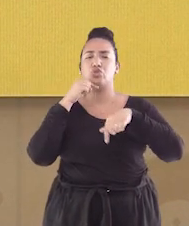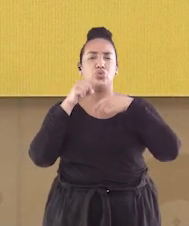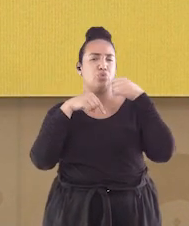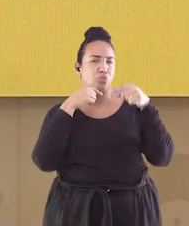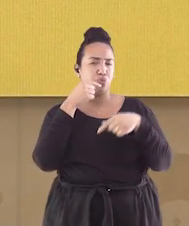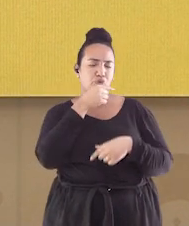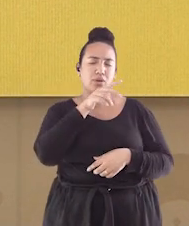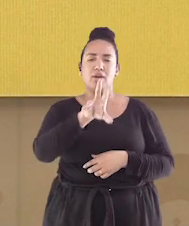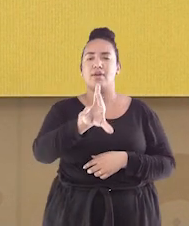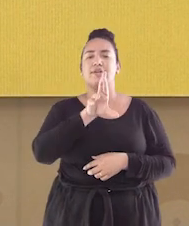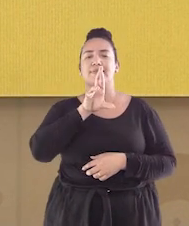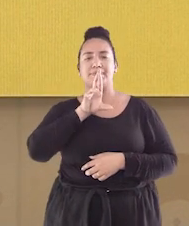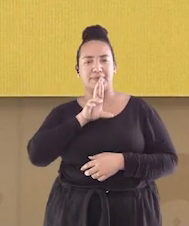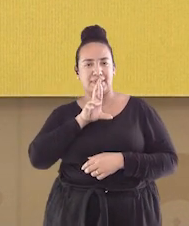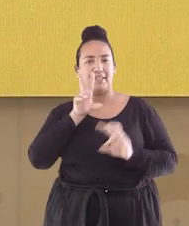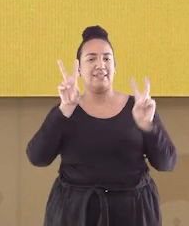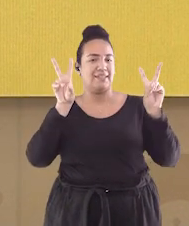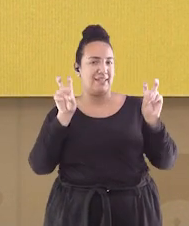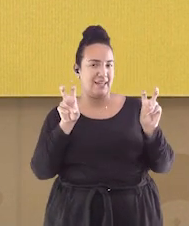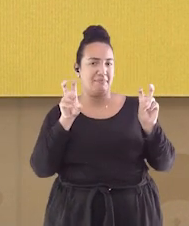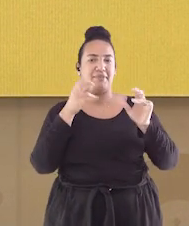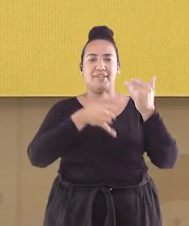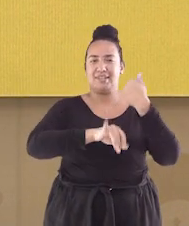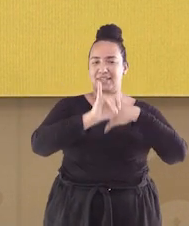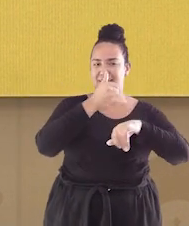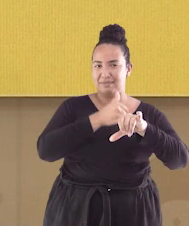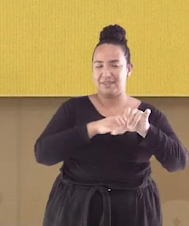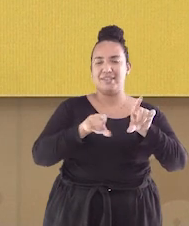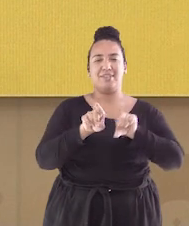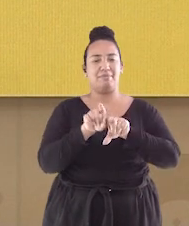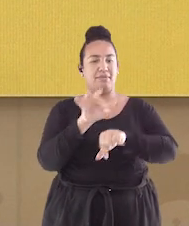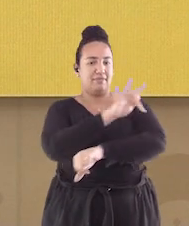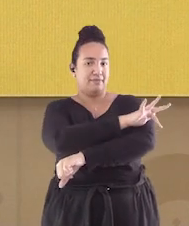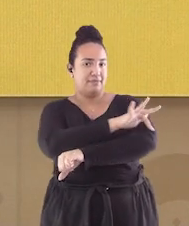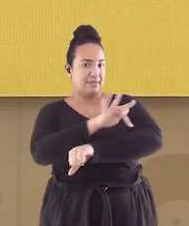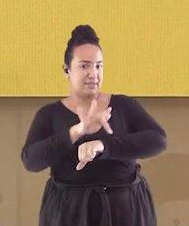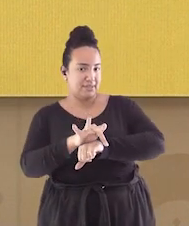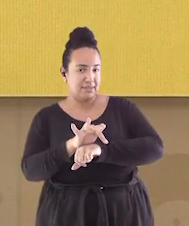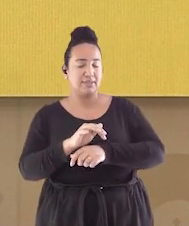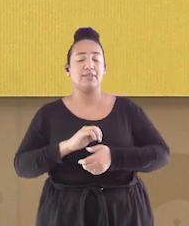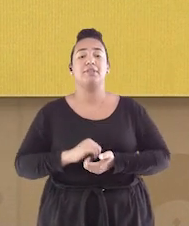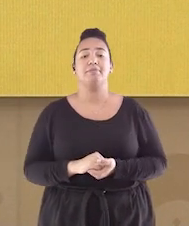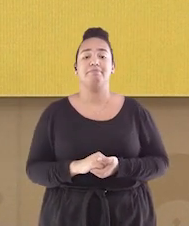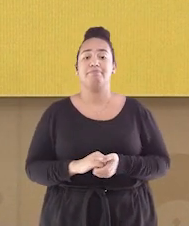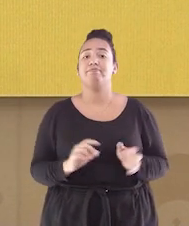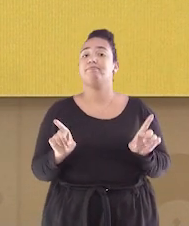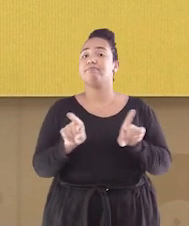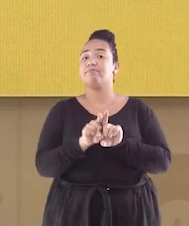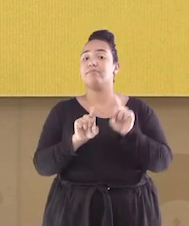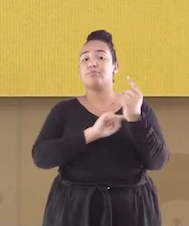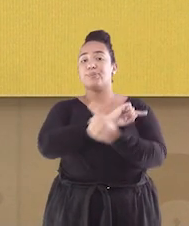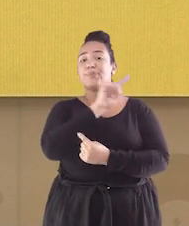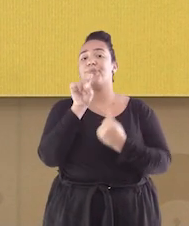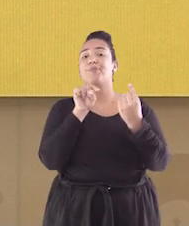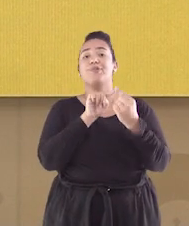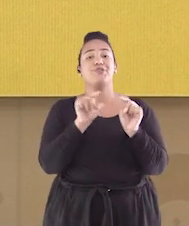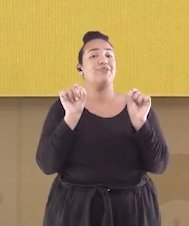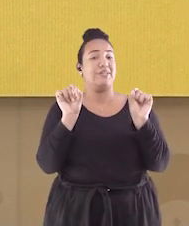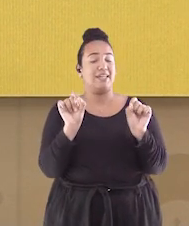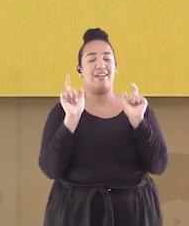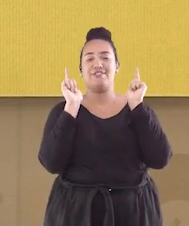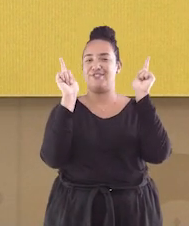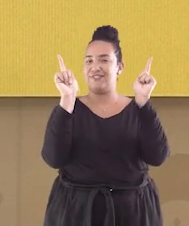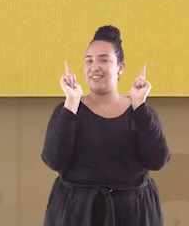vocês tiverem com relação à física e à química. Mais do que isso, a ideia é que seja divertido.